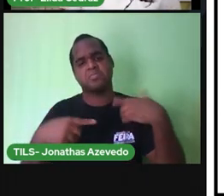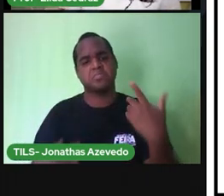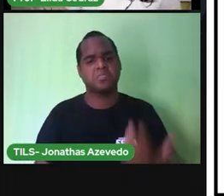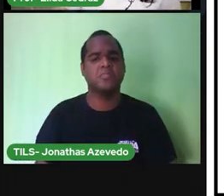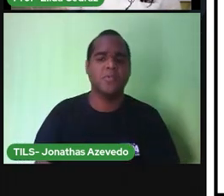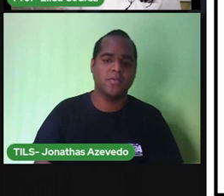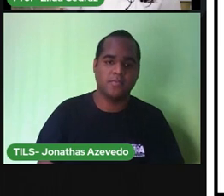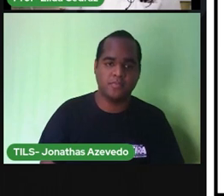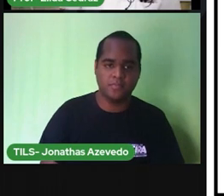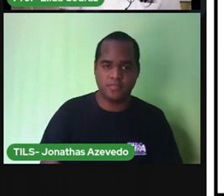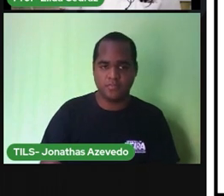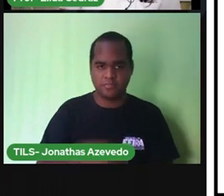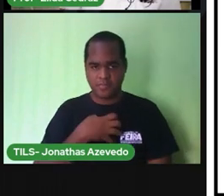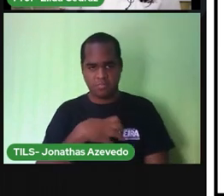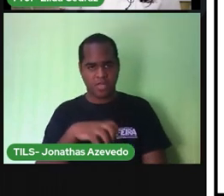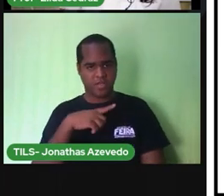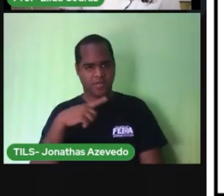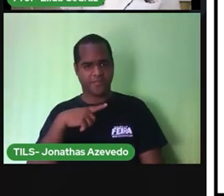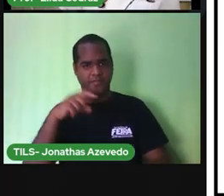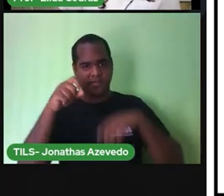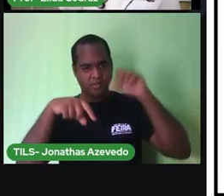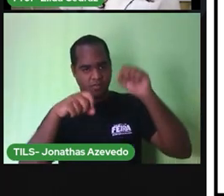Na Bahia tem neve?